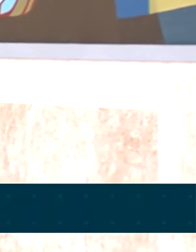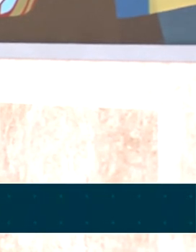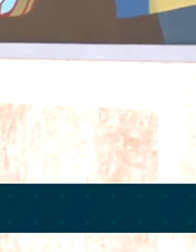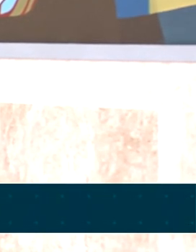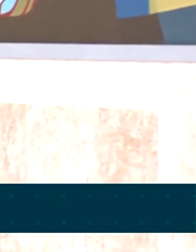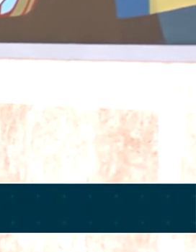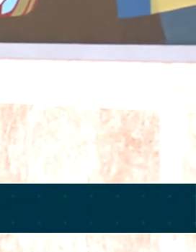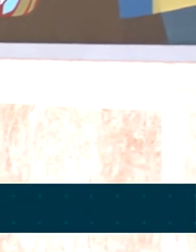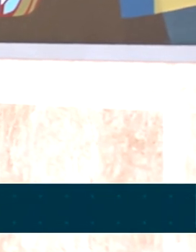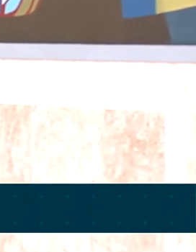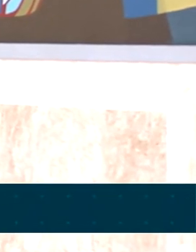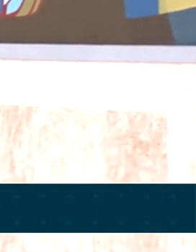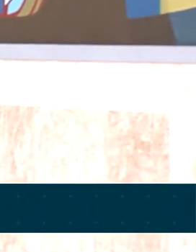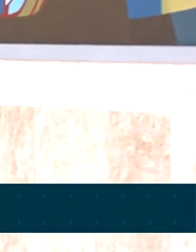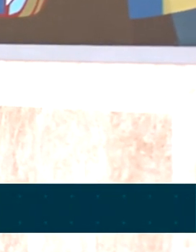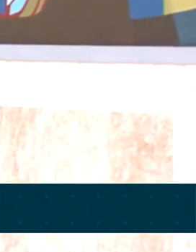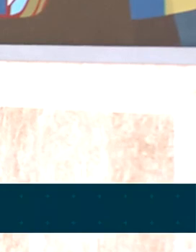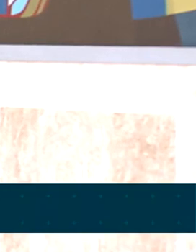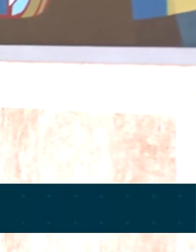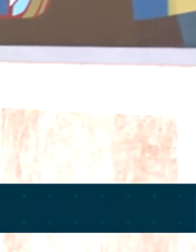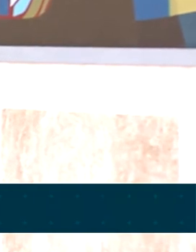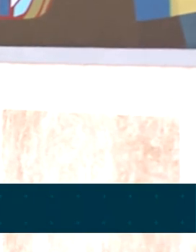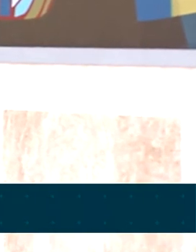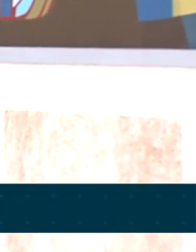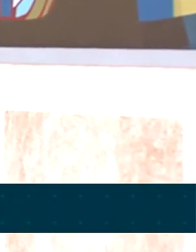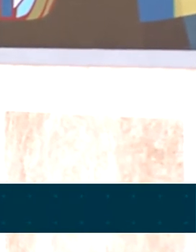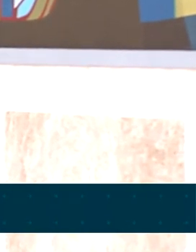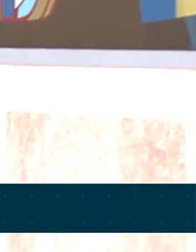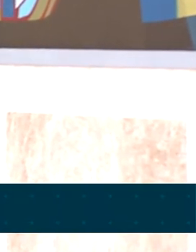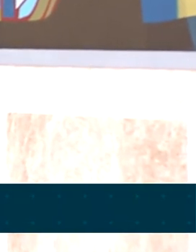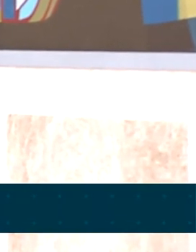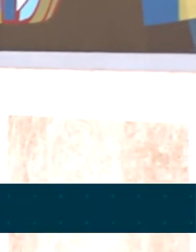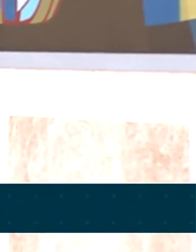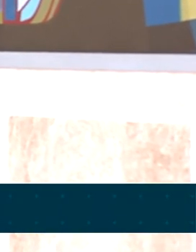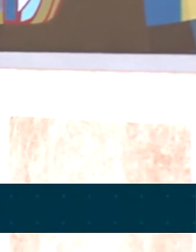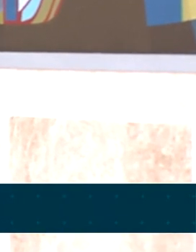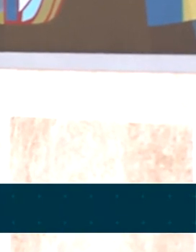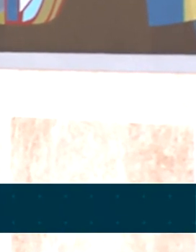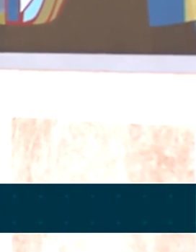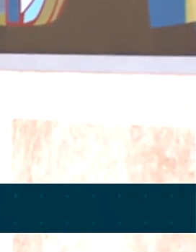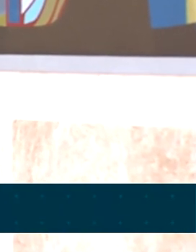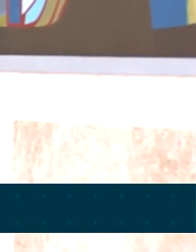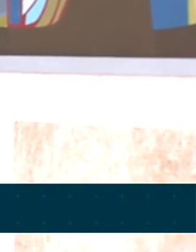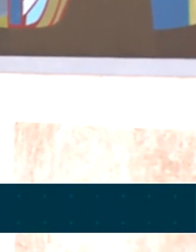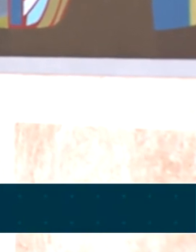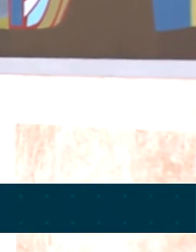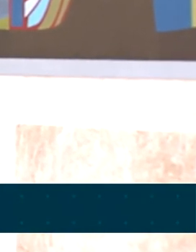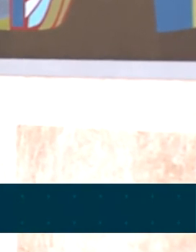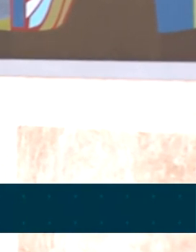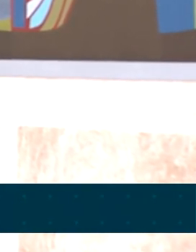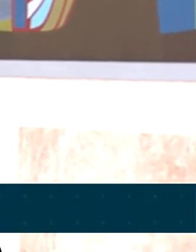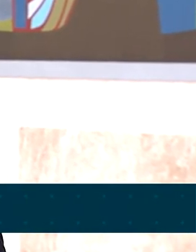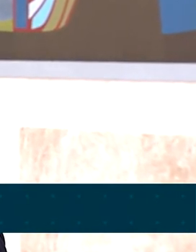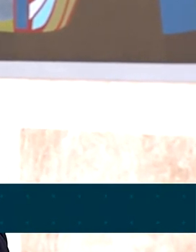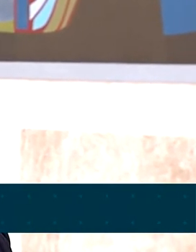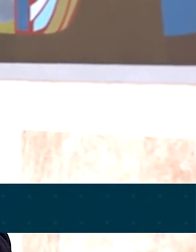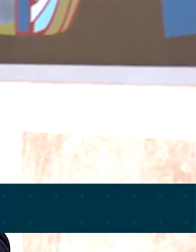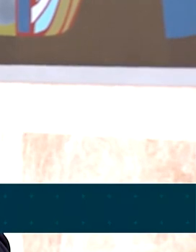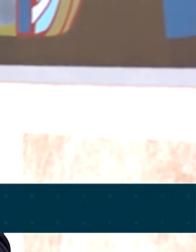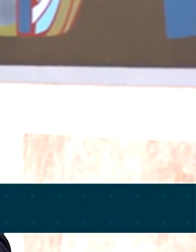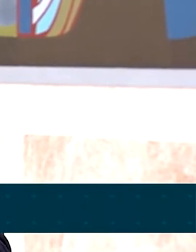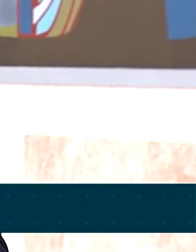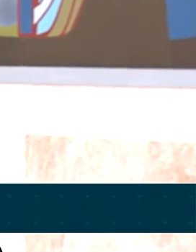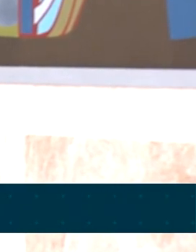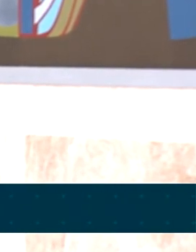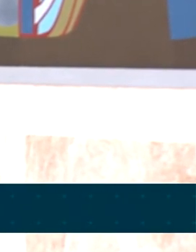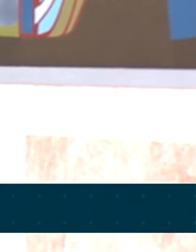permitido o pagamento por meio de cartão de crédito ou Pix. A estudante Gisela Barreto, de Aracaju, Sergipe, preferiu usar